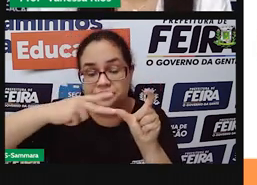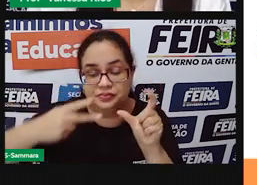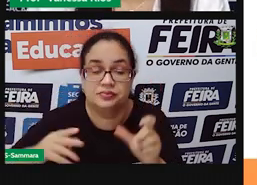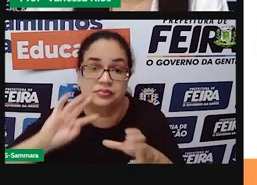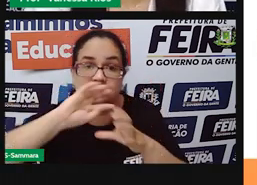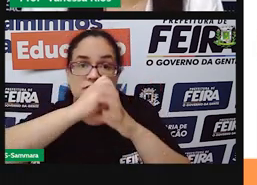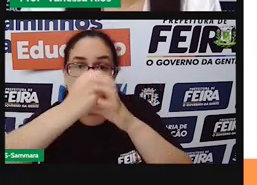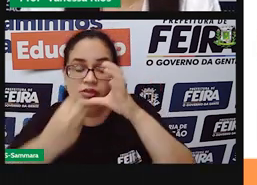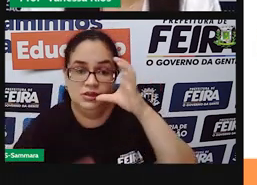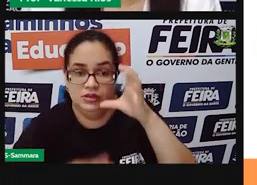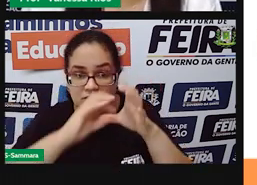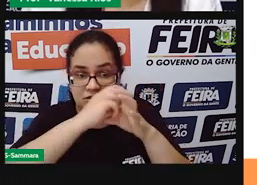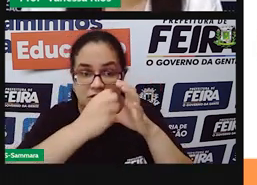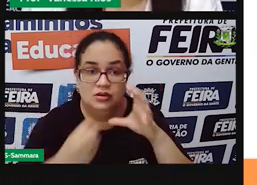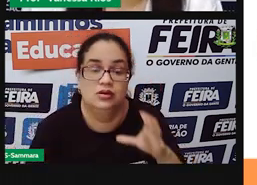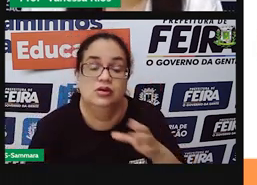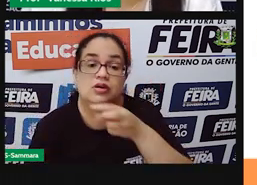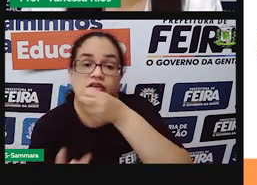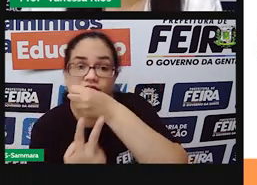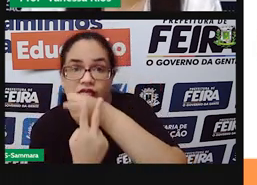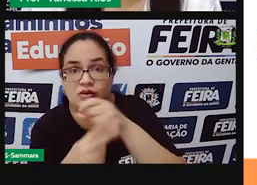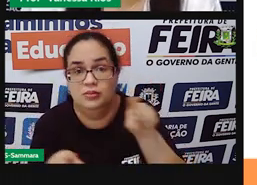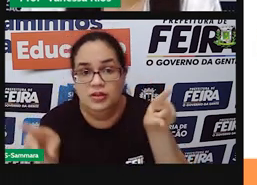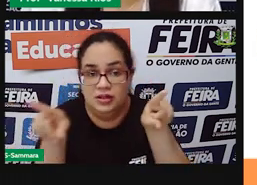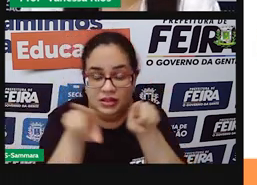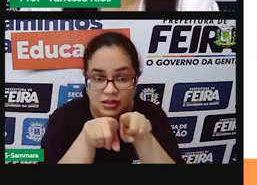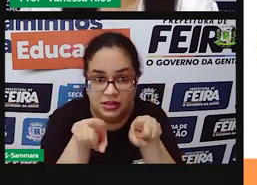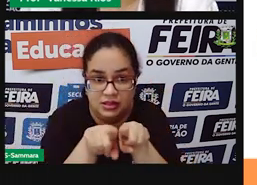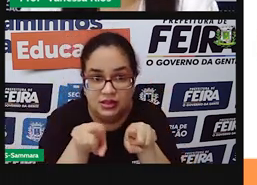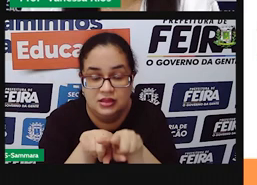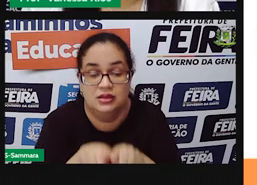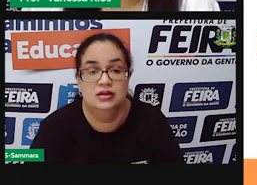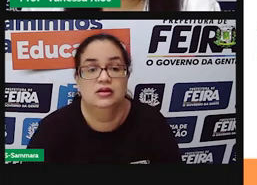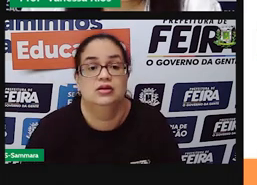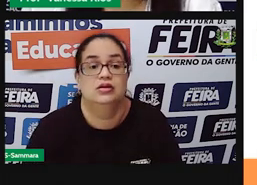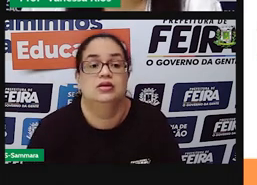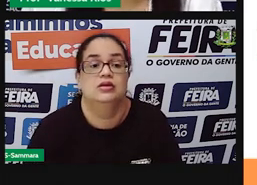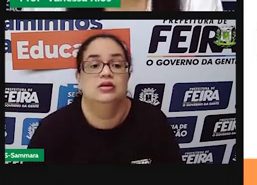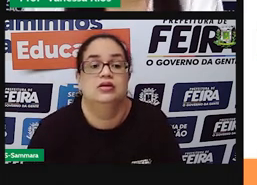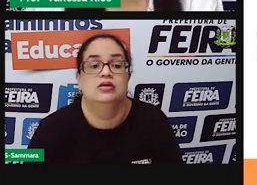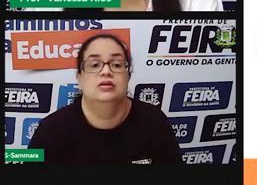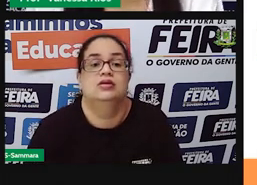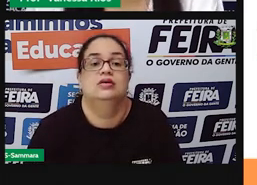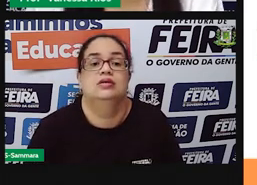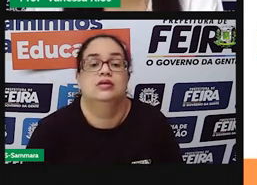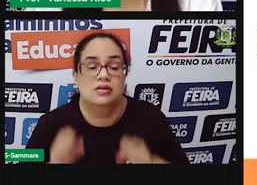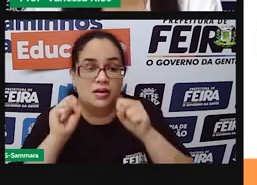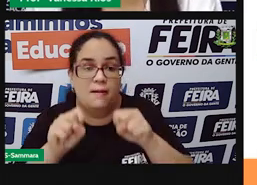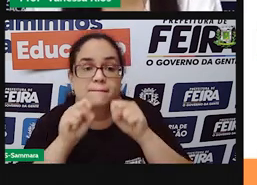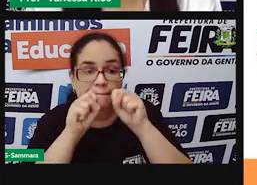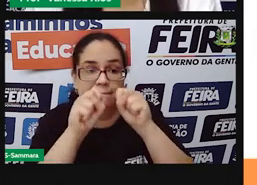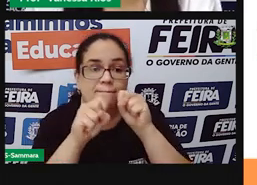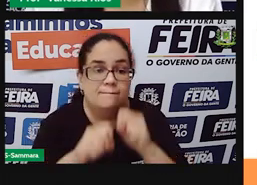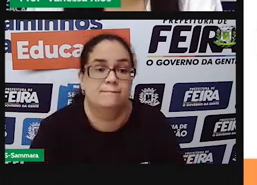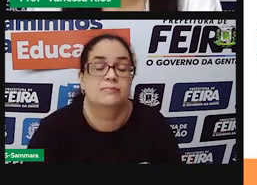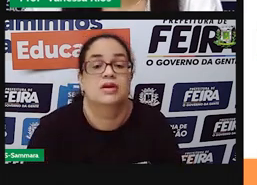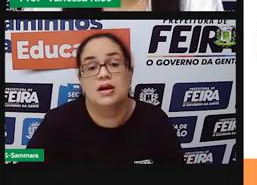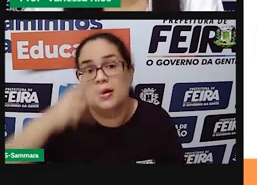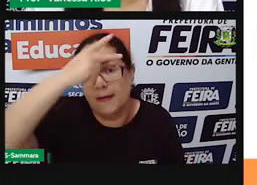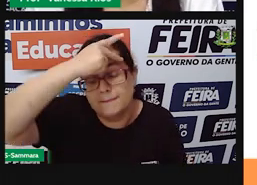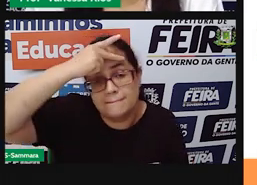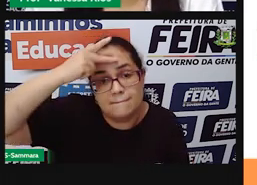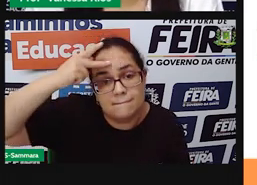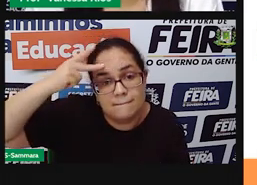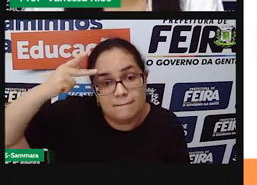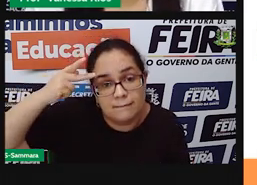características desses verbos também. Além de definir de qual verbo ele partiu, a gente pode identificar a pessoa,